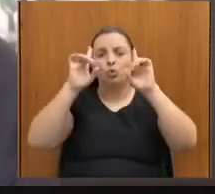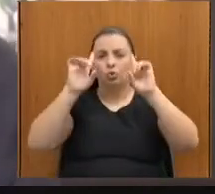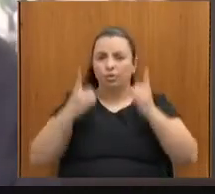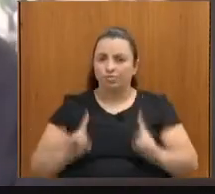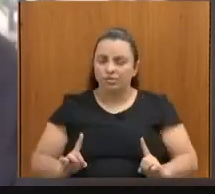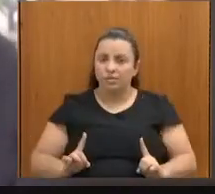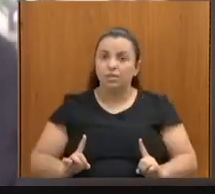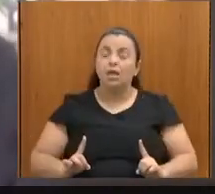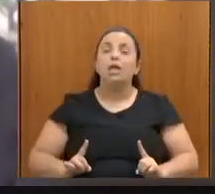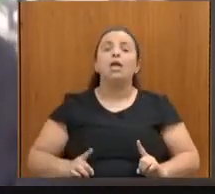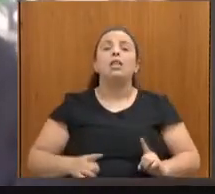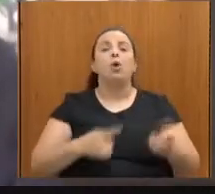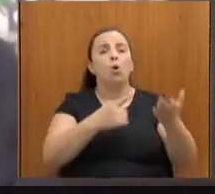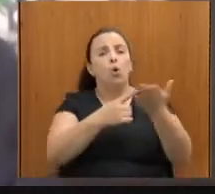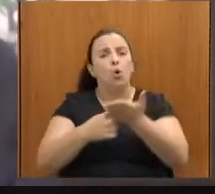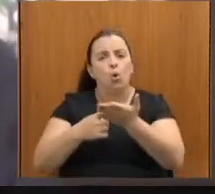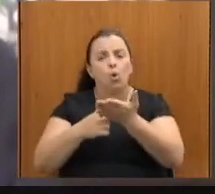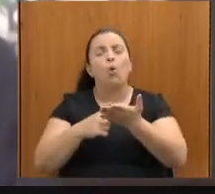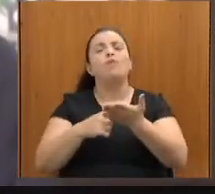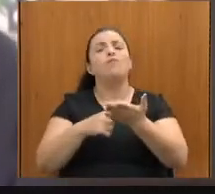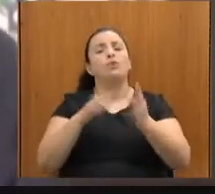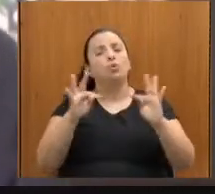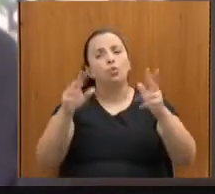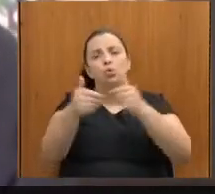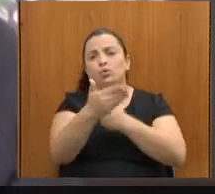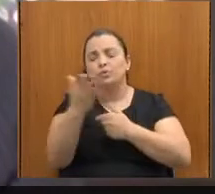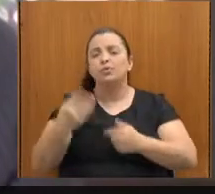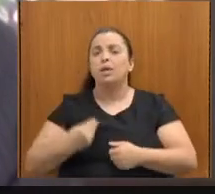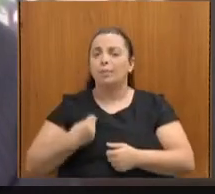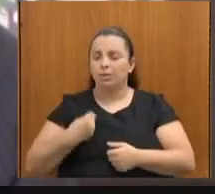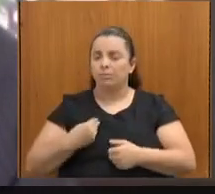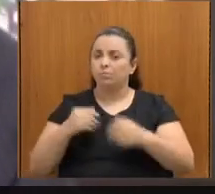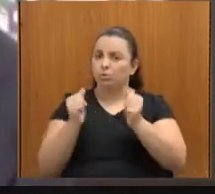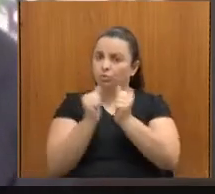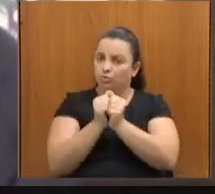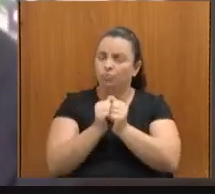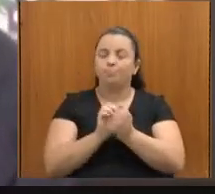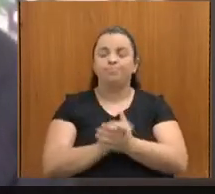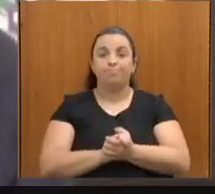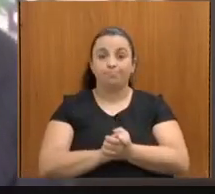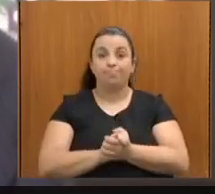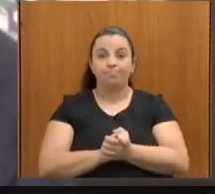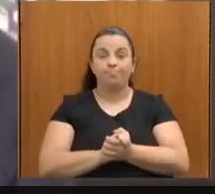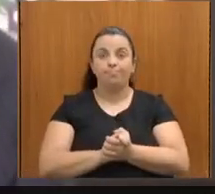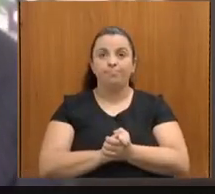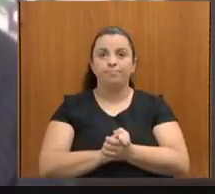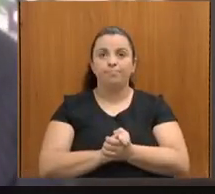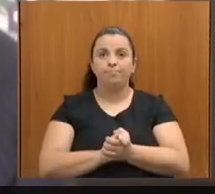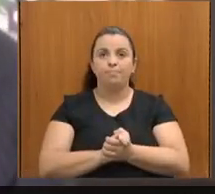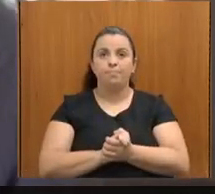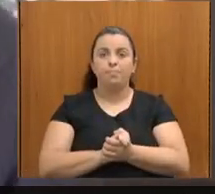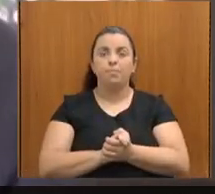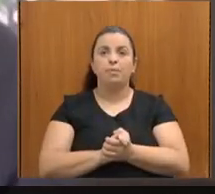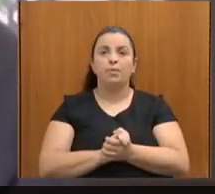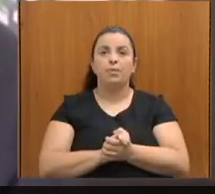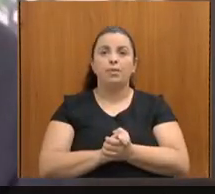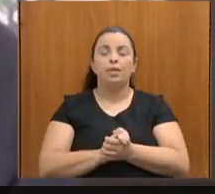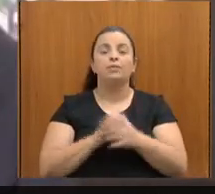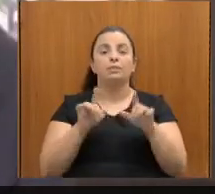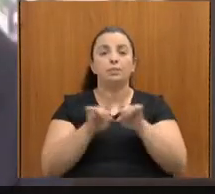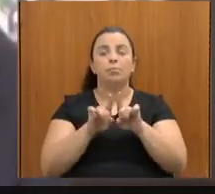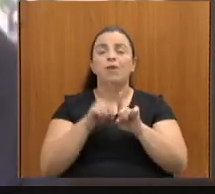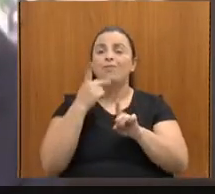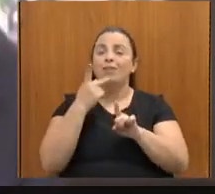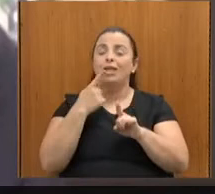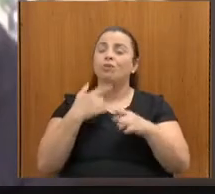do nosso Ato Conferencial. E, em seguida, eu trago, eu fico satisfeito com a